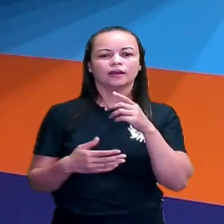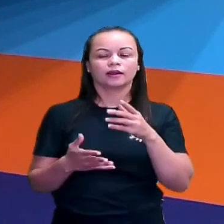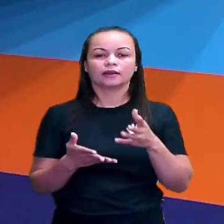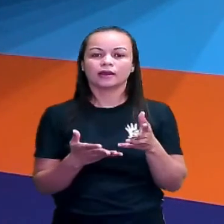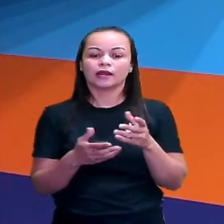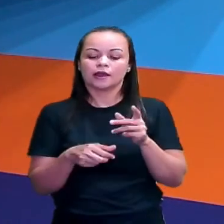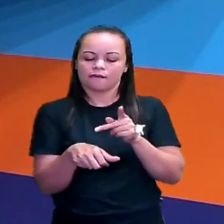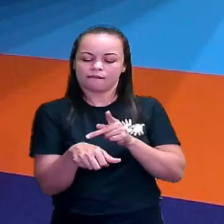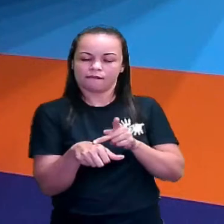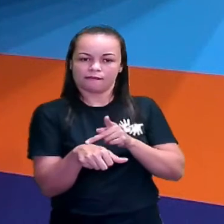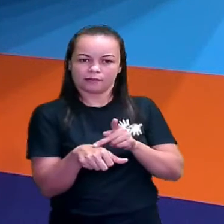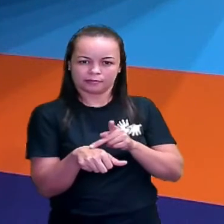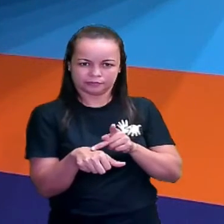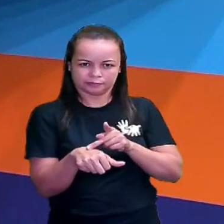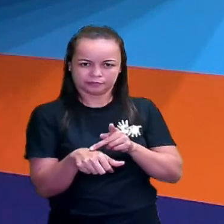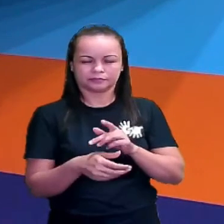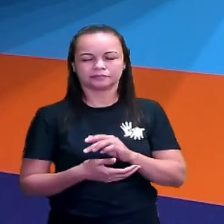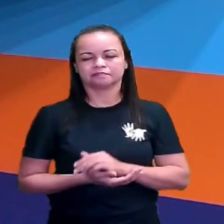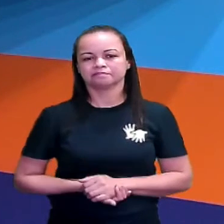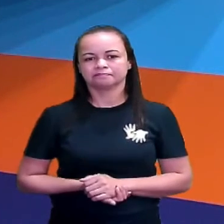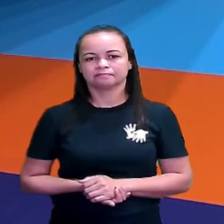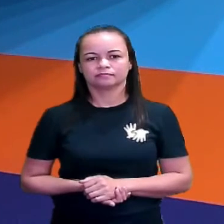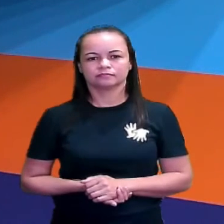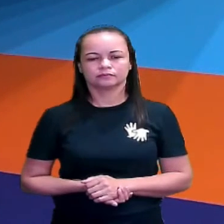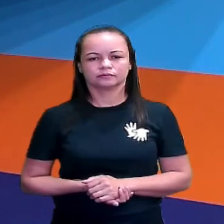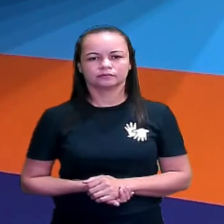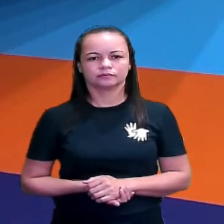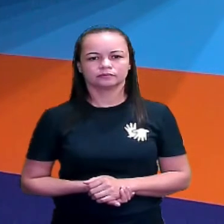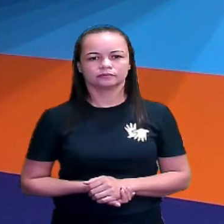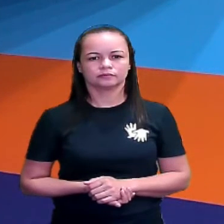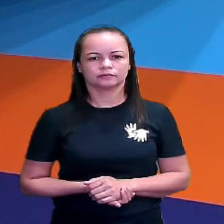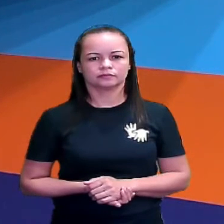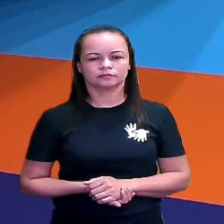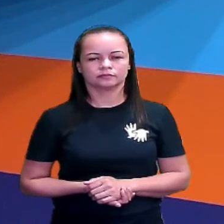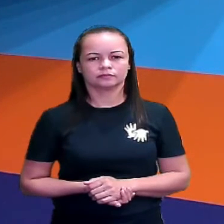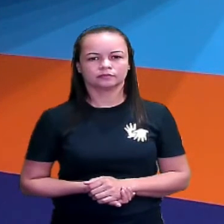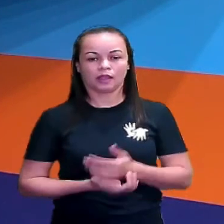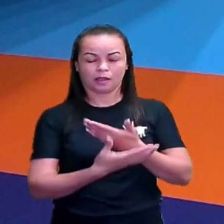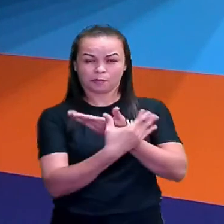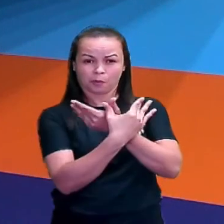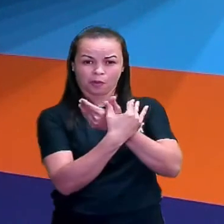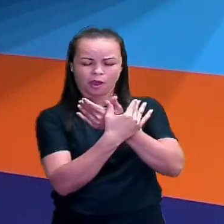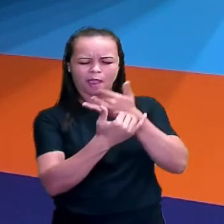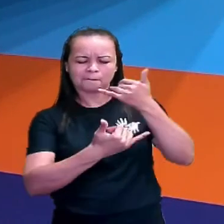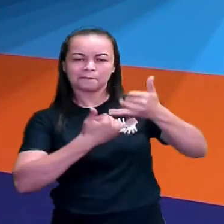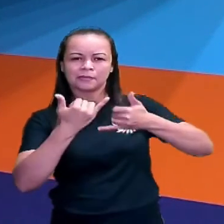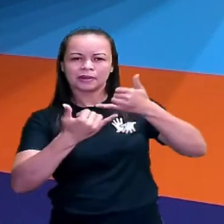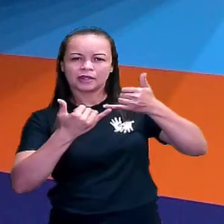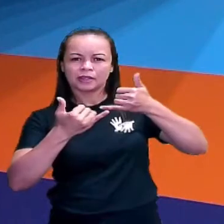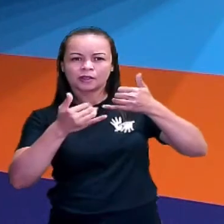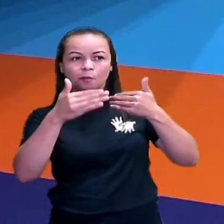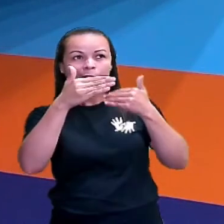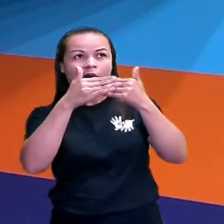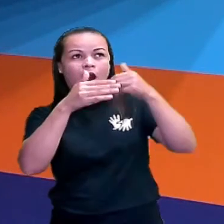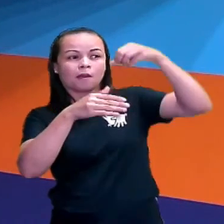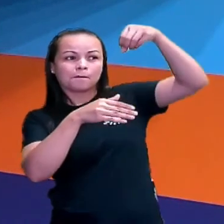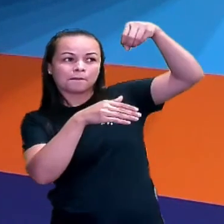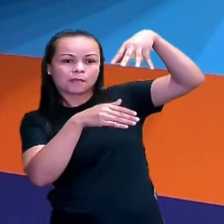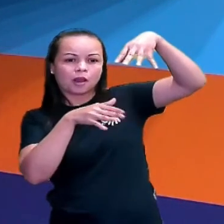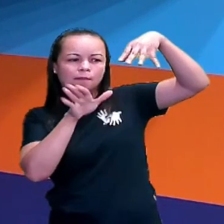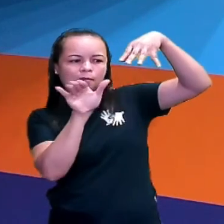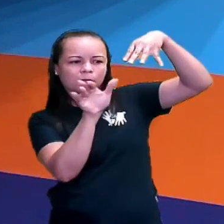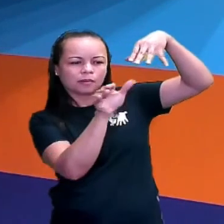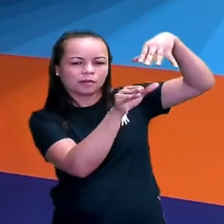pretas. Brincam na luz as belas